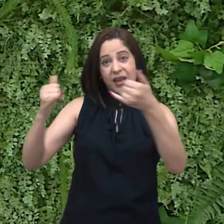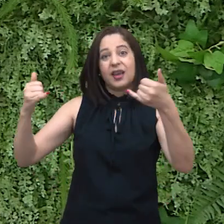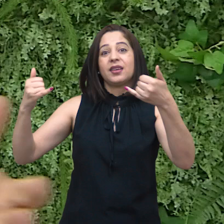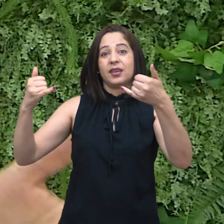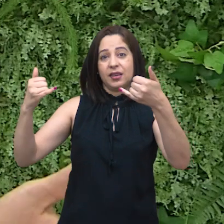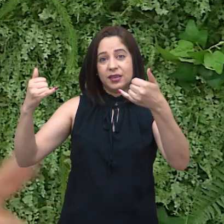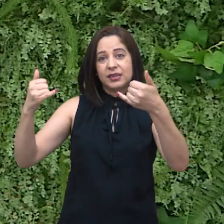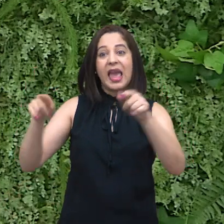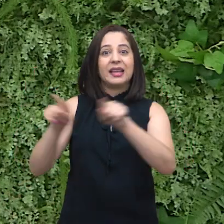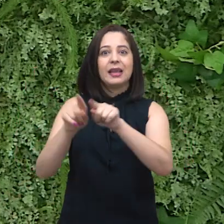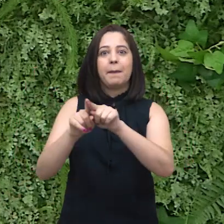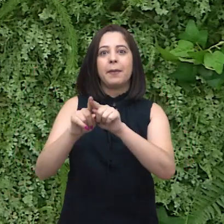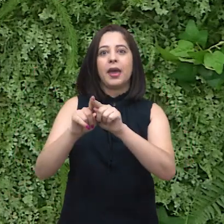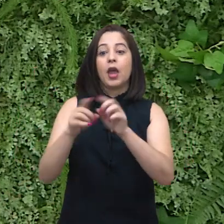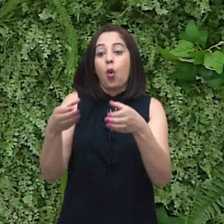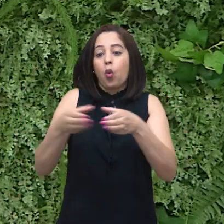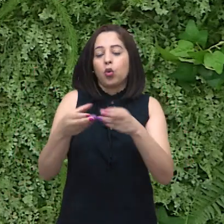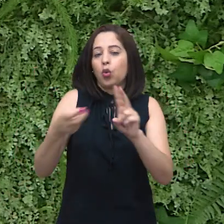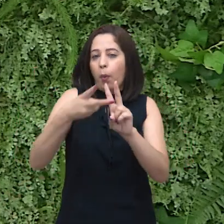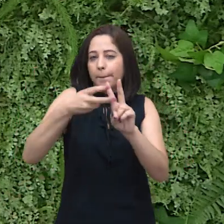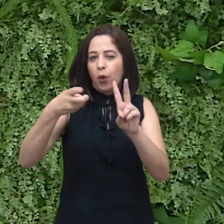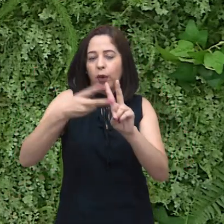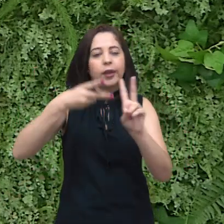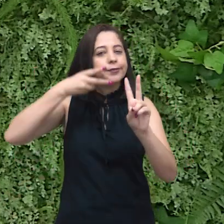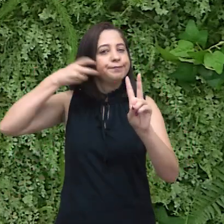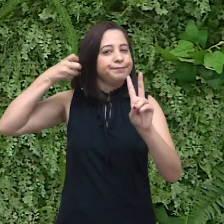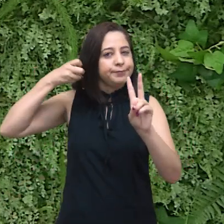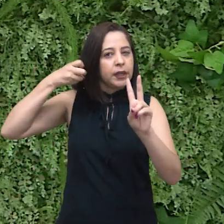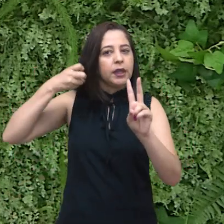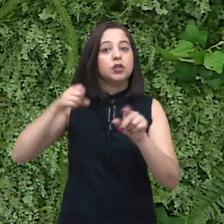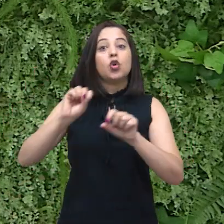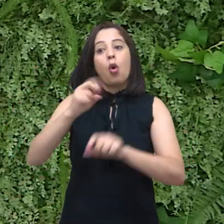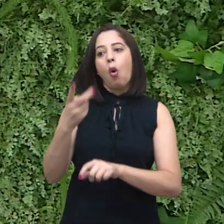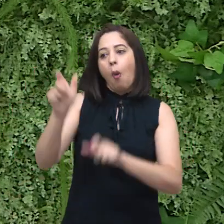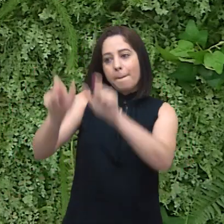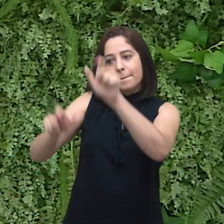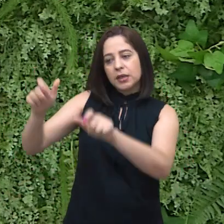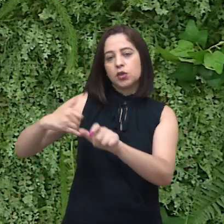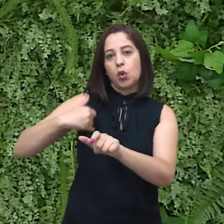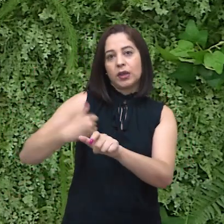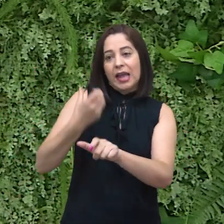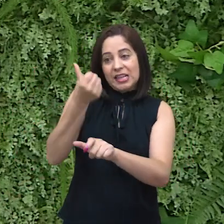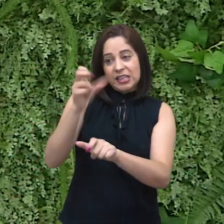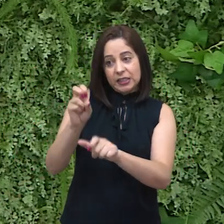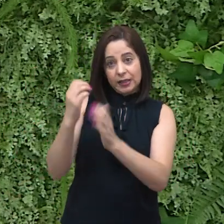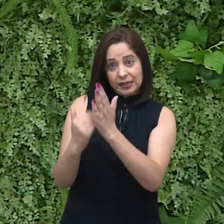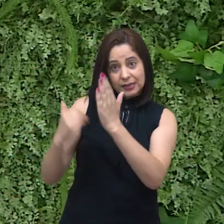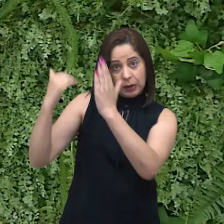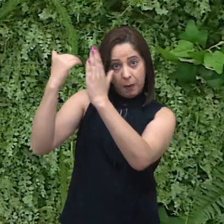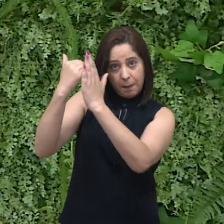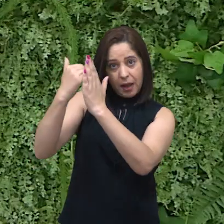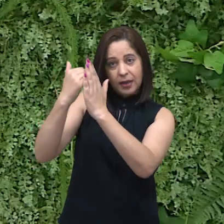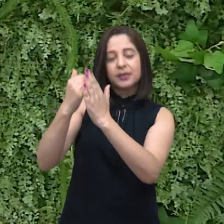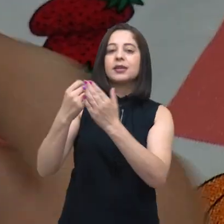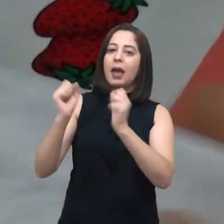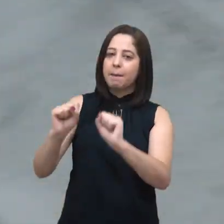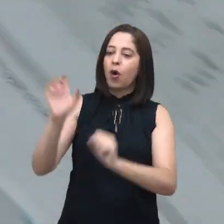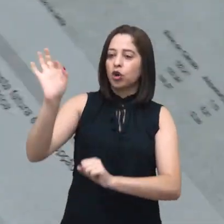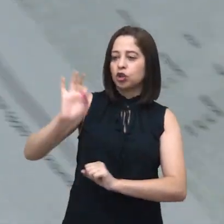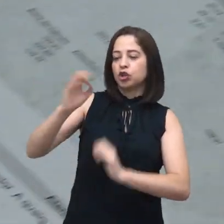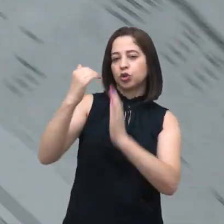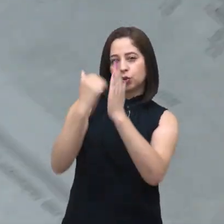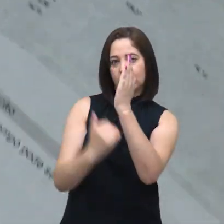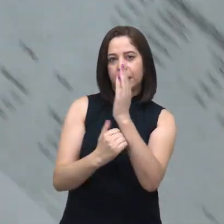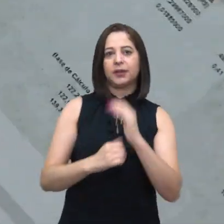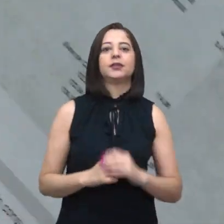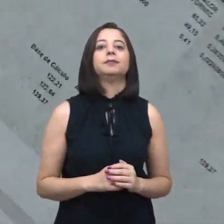vida, índios, quilombolas, ou maiores de 65 anos que recebem o BPC. Uma